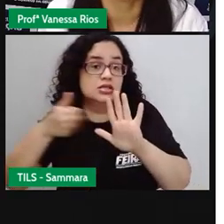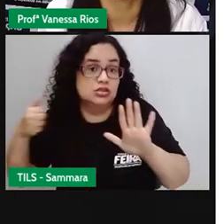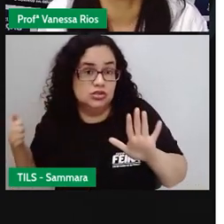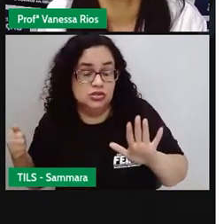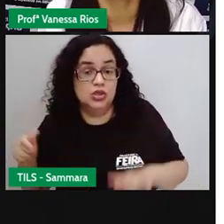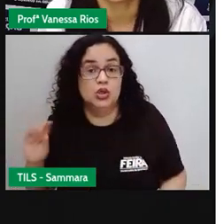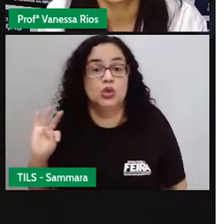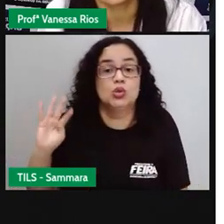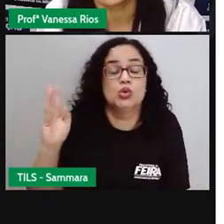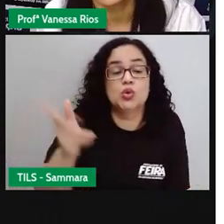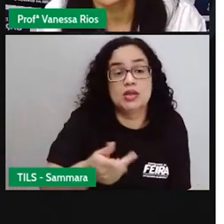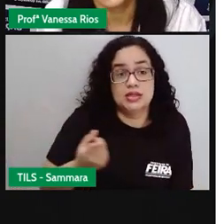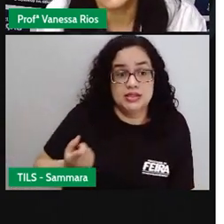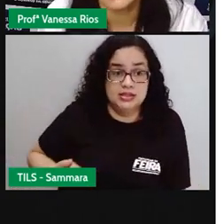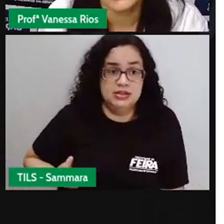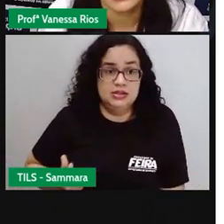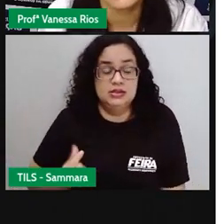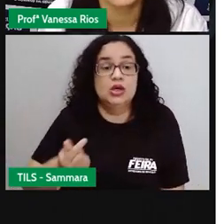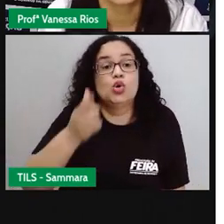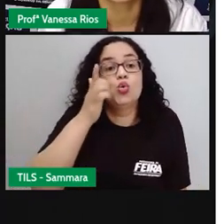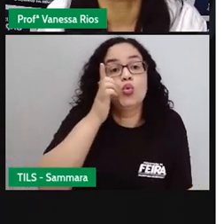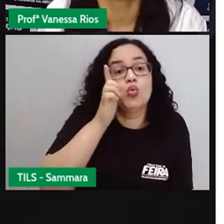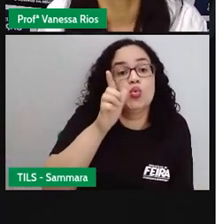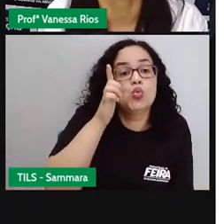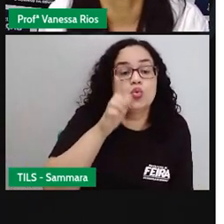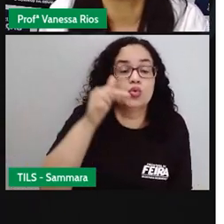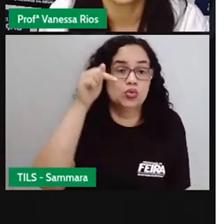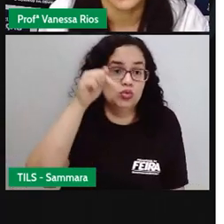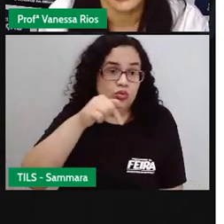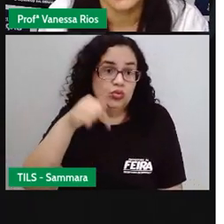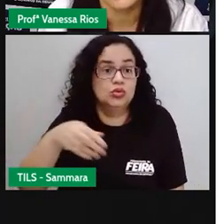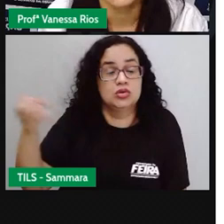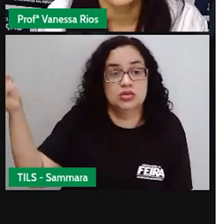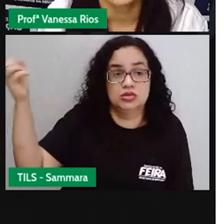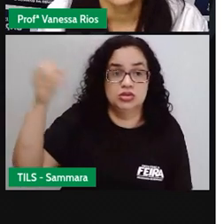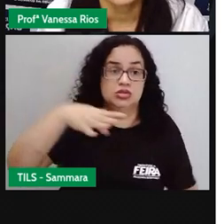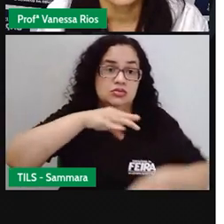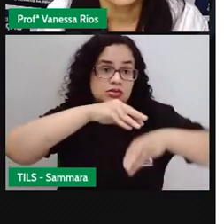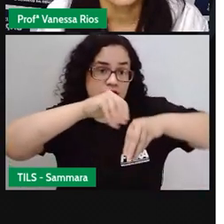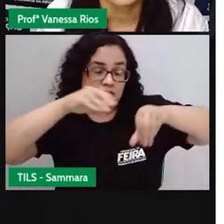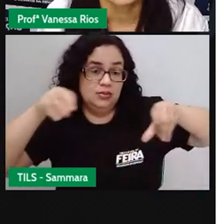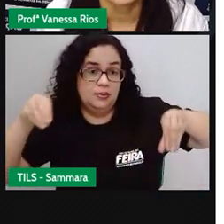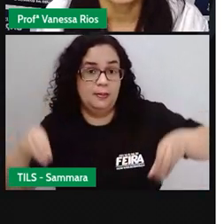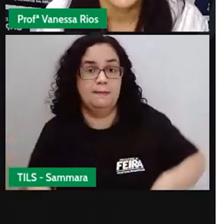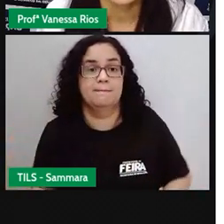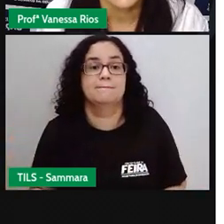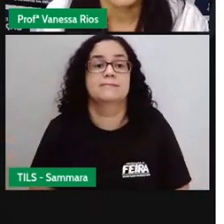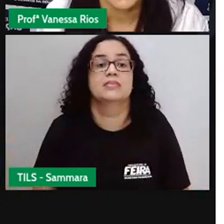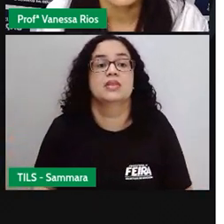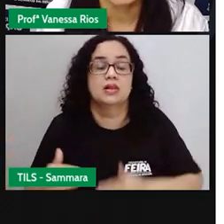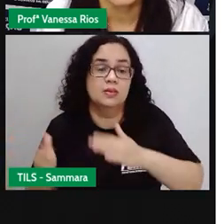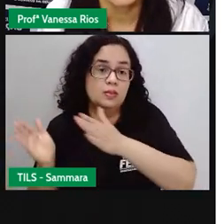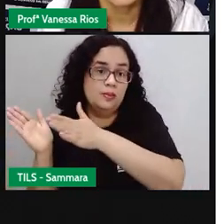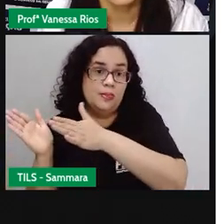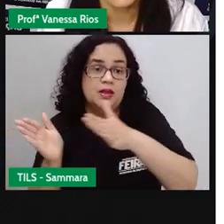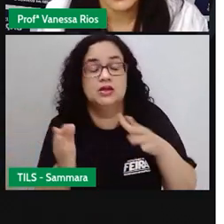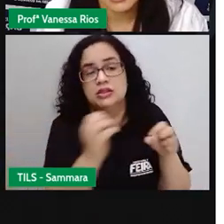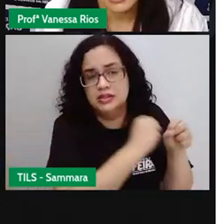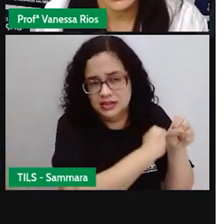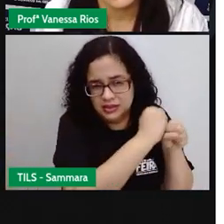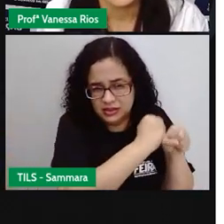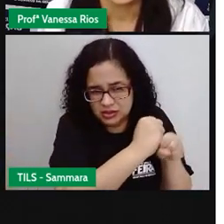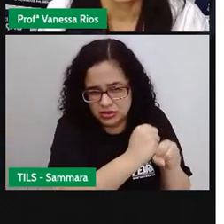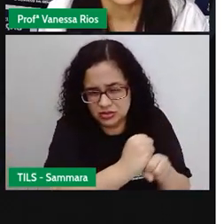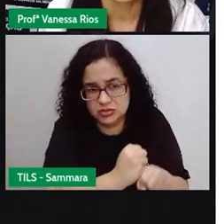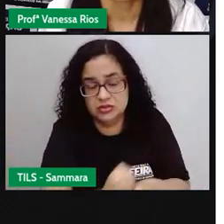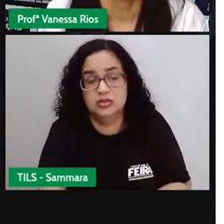explorar todas as riquezas que eles conseguiam aqui das novas terras. Passaram aí anos